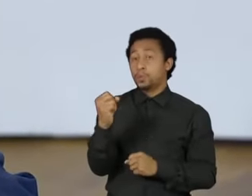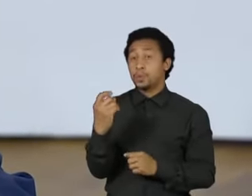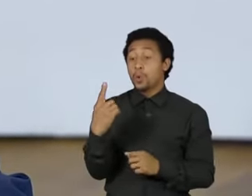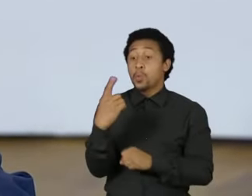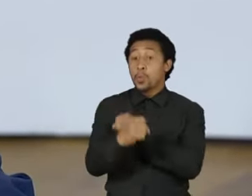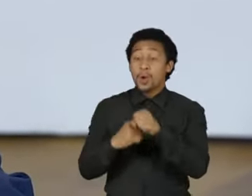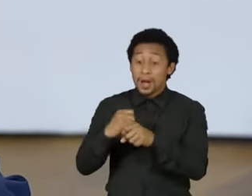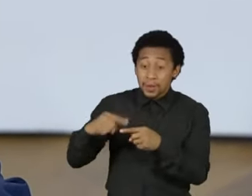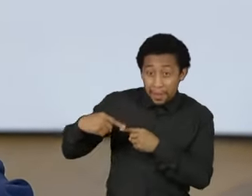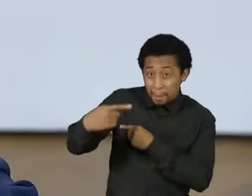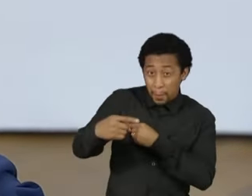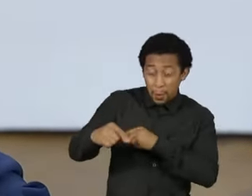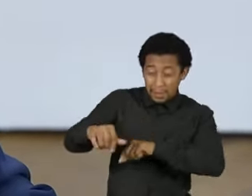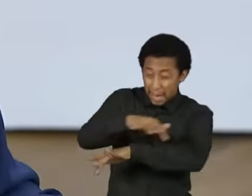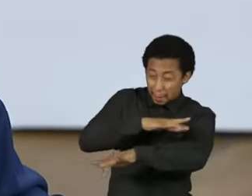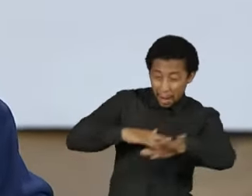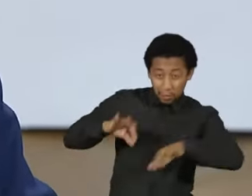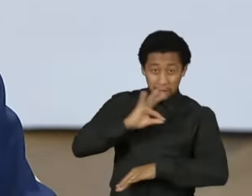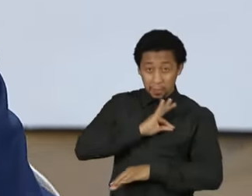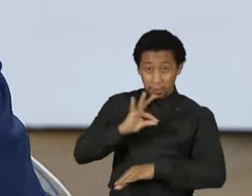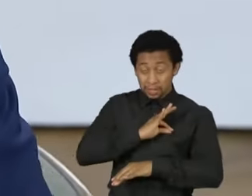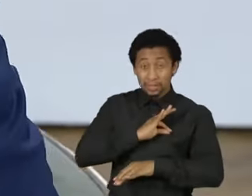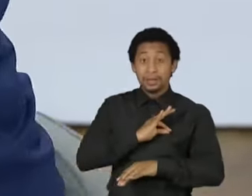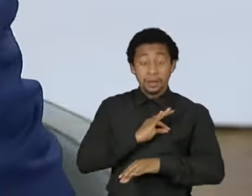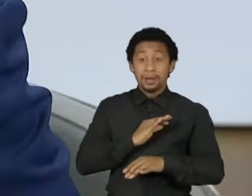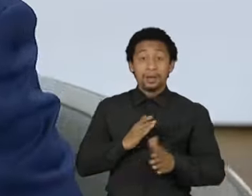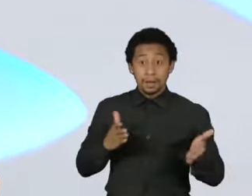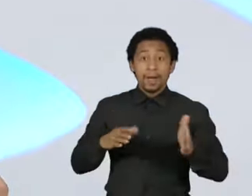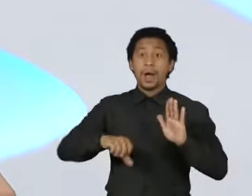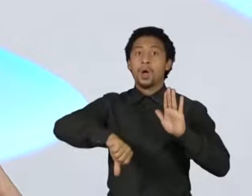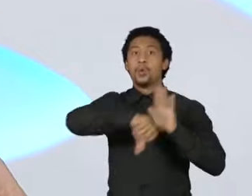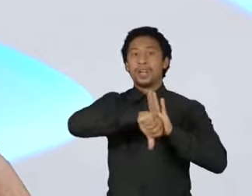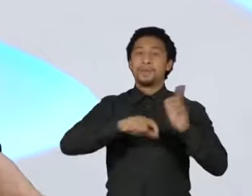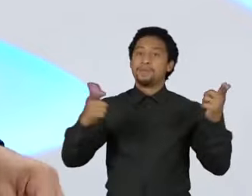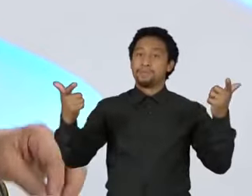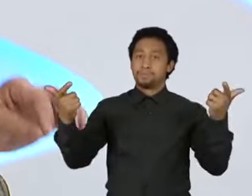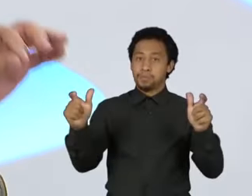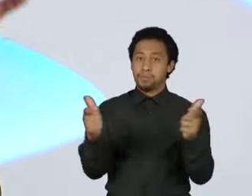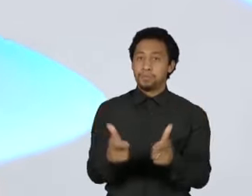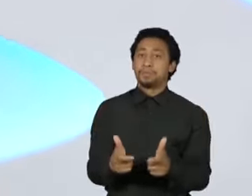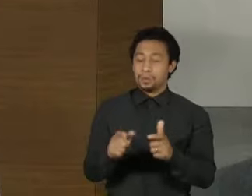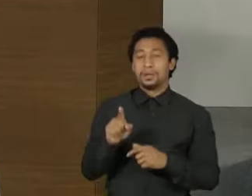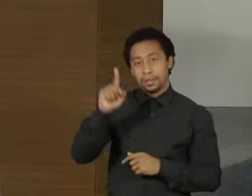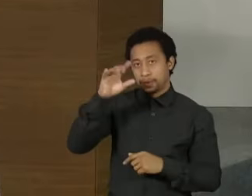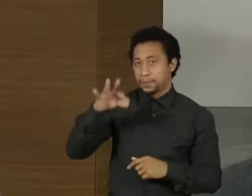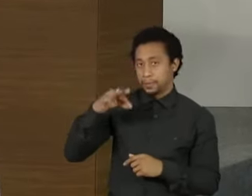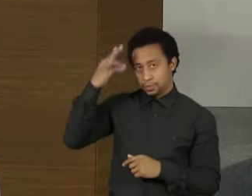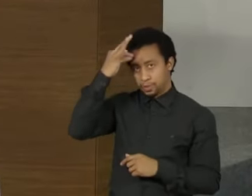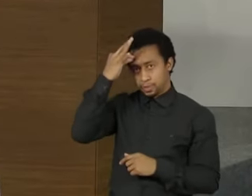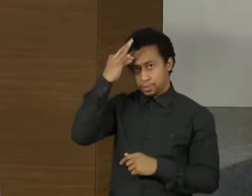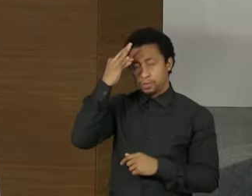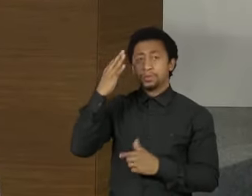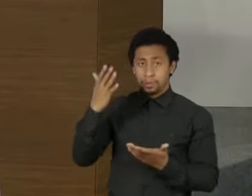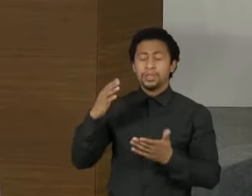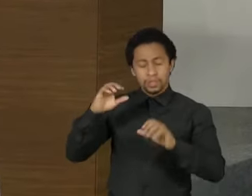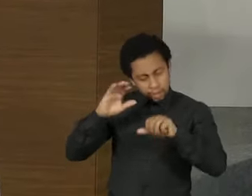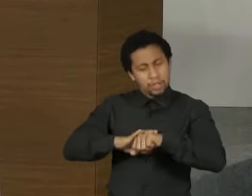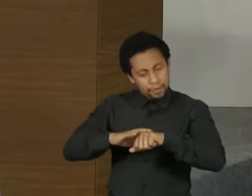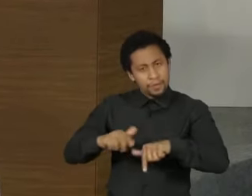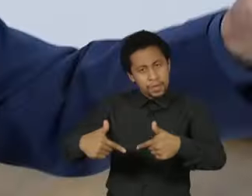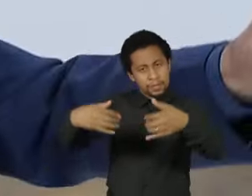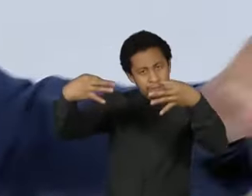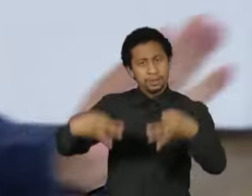a maior queda de homicídio na história do Espírito Santo. Ou seja, fizemos o certo. Fazer o errado, da